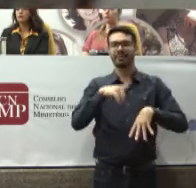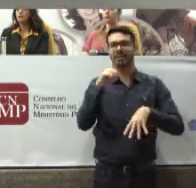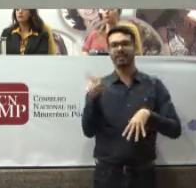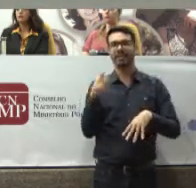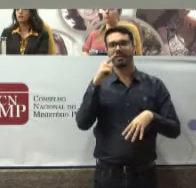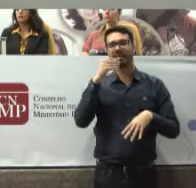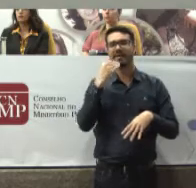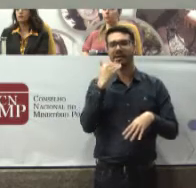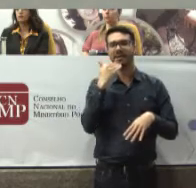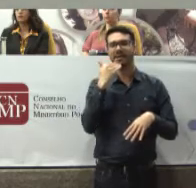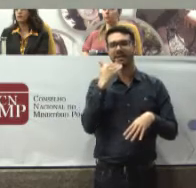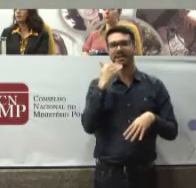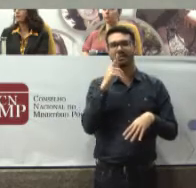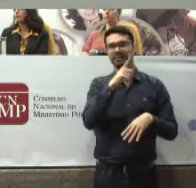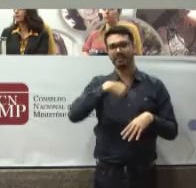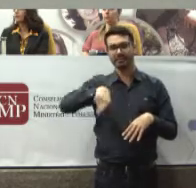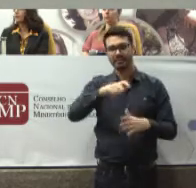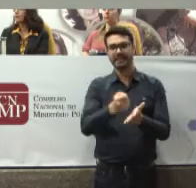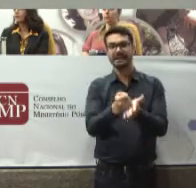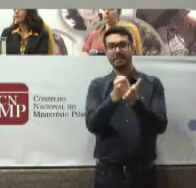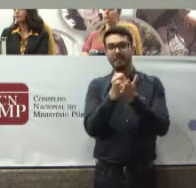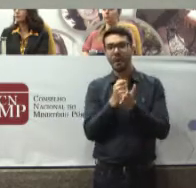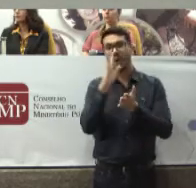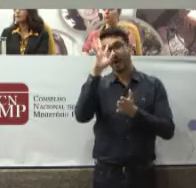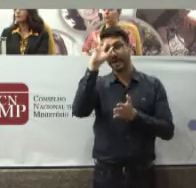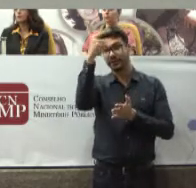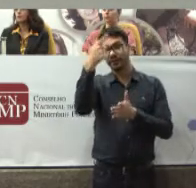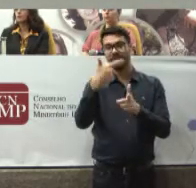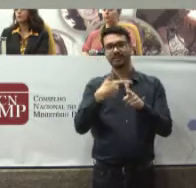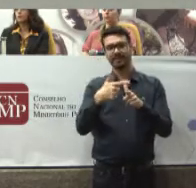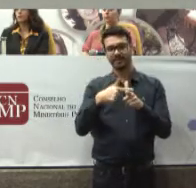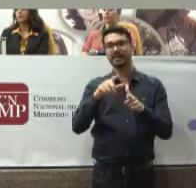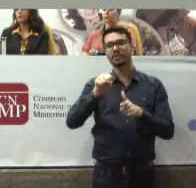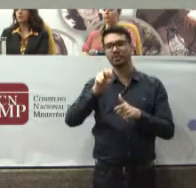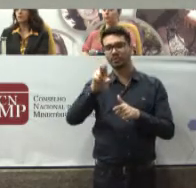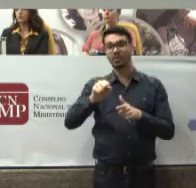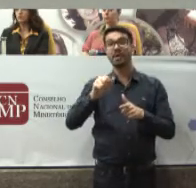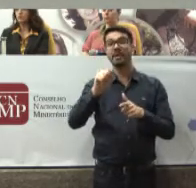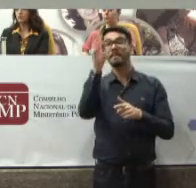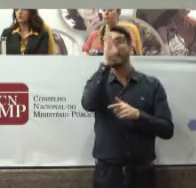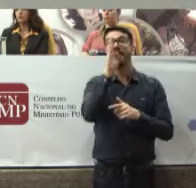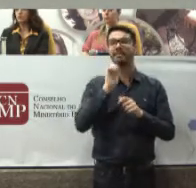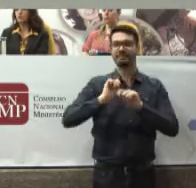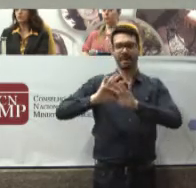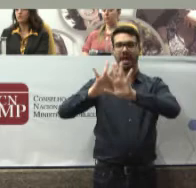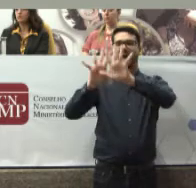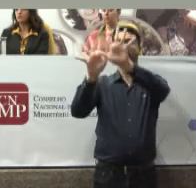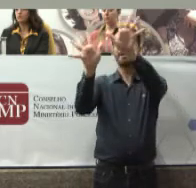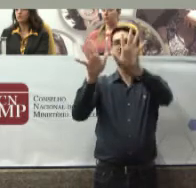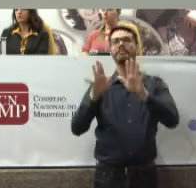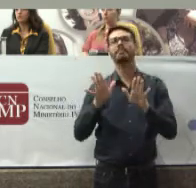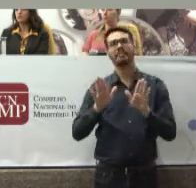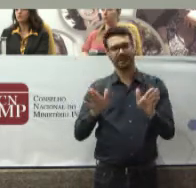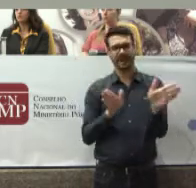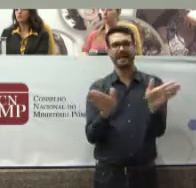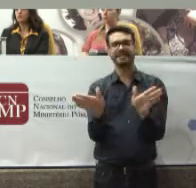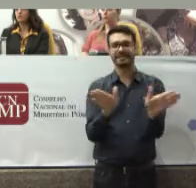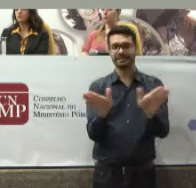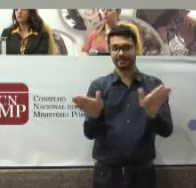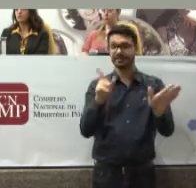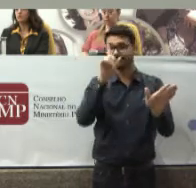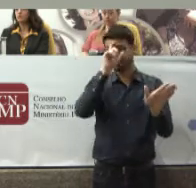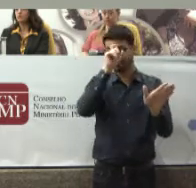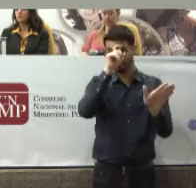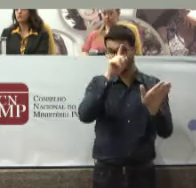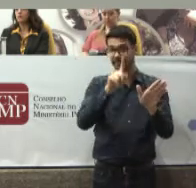resolvidas Com o apoio De todos nós É um sistema De ampla cobertura Mas a acessibilidade Ainda tem dificuldades